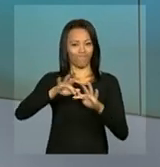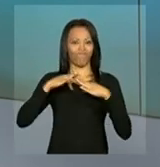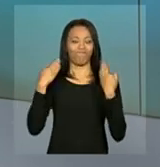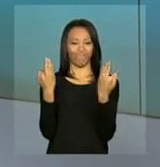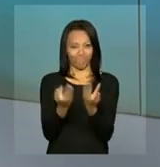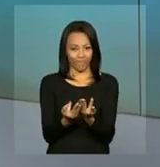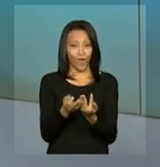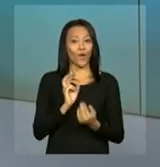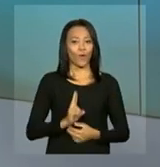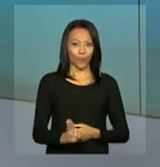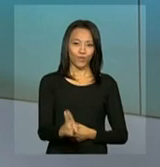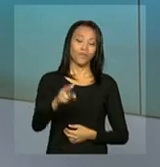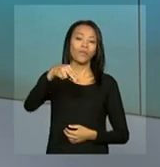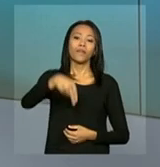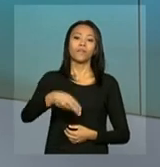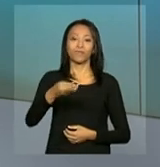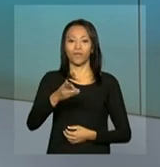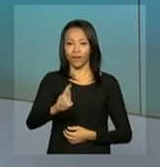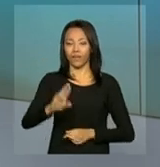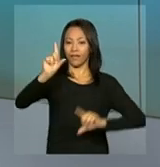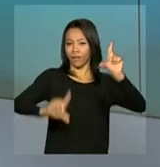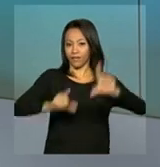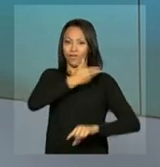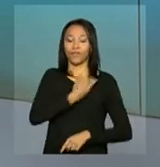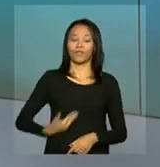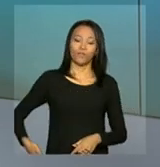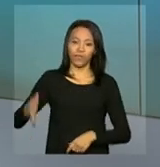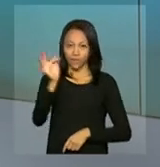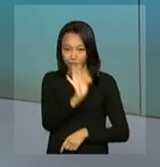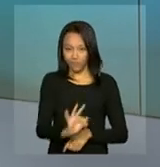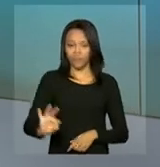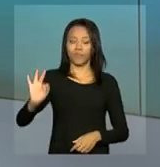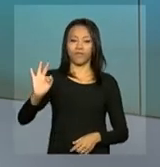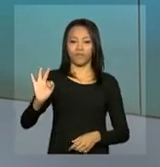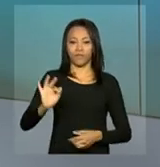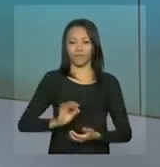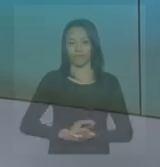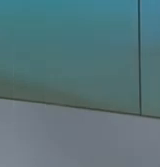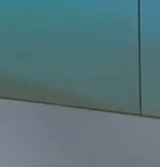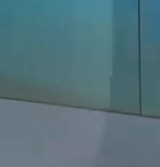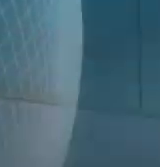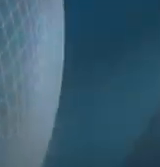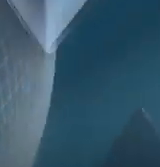Bolsa Família. Continue com a gente aqui na NBR e TV do Governo Federal.